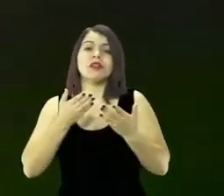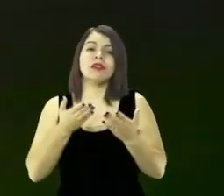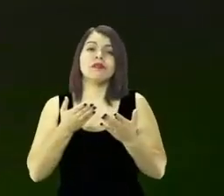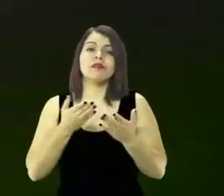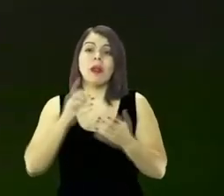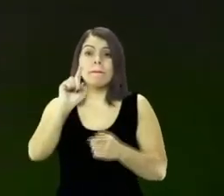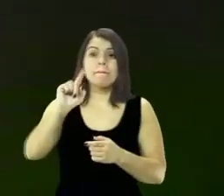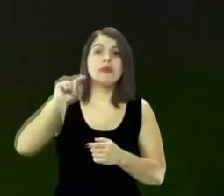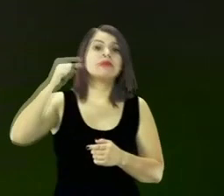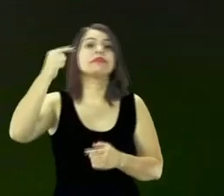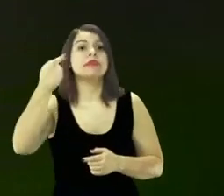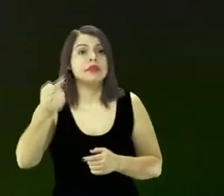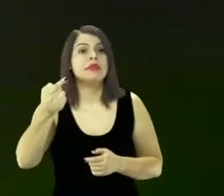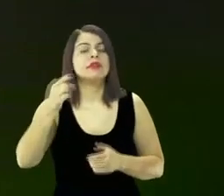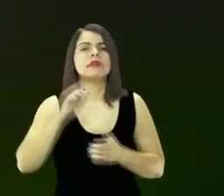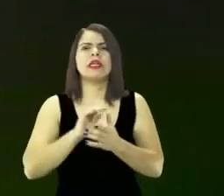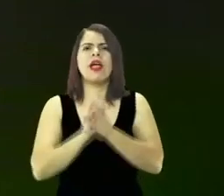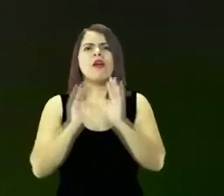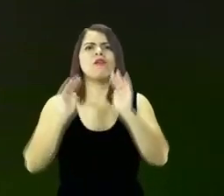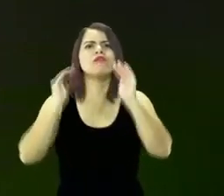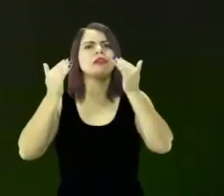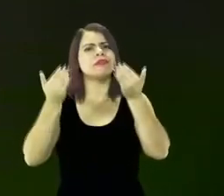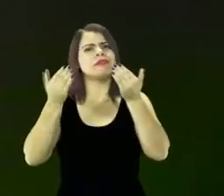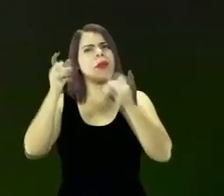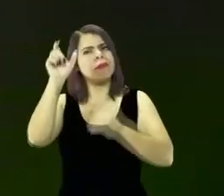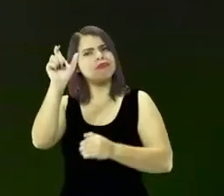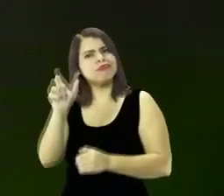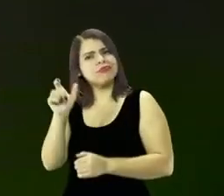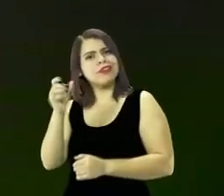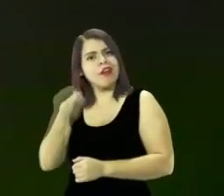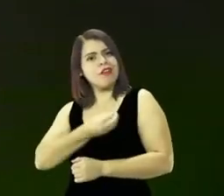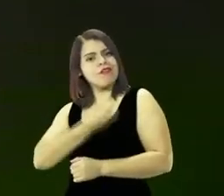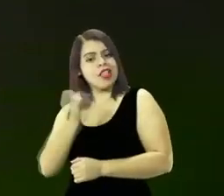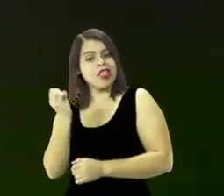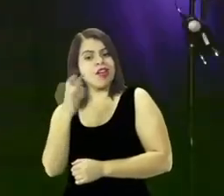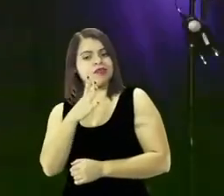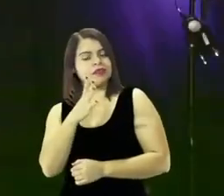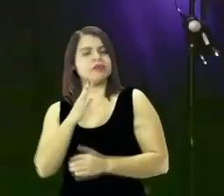o próximo nível que acontece com quem nasce de novo olha o que diz aqui